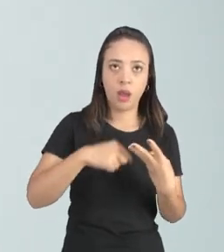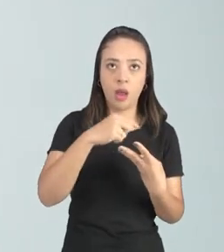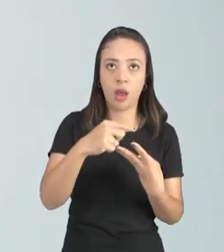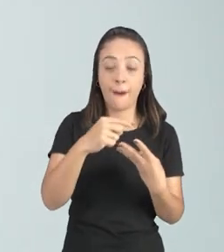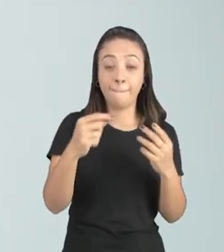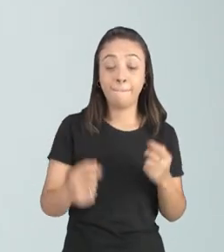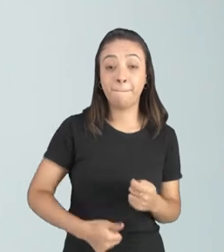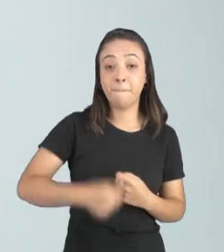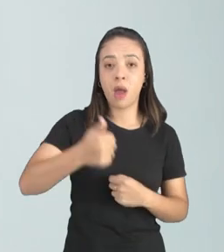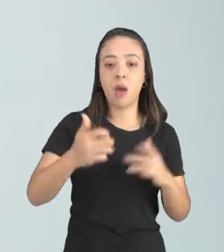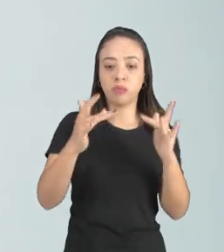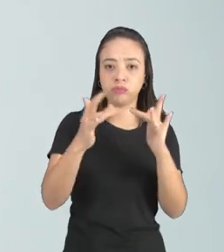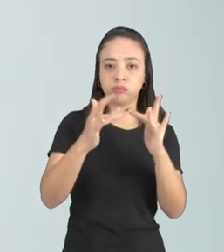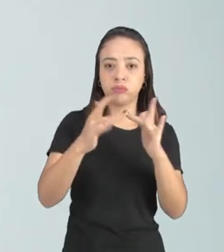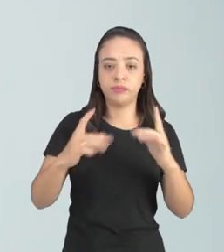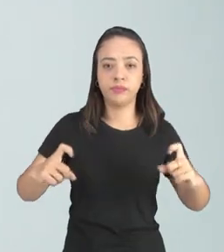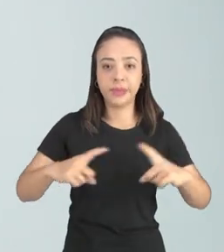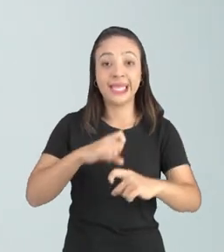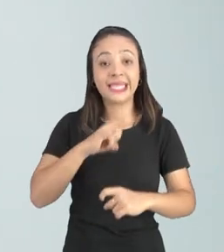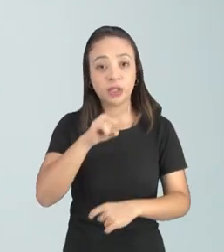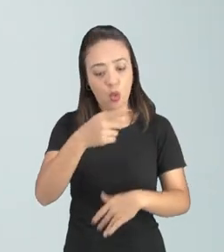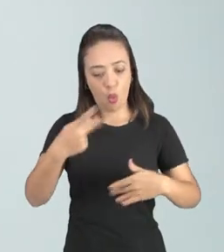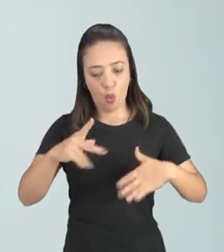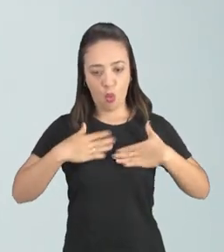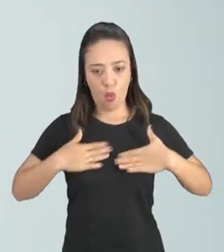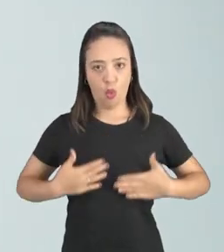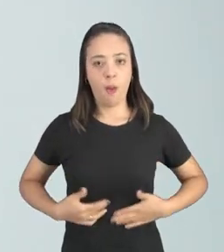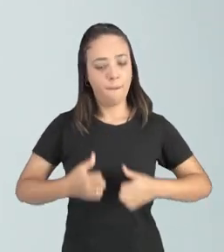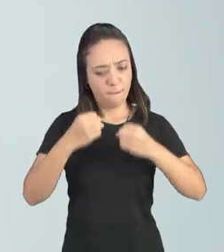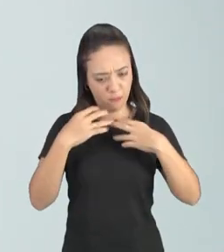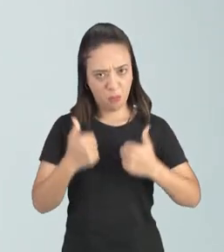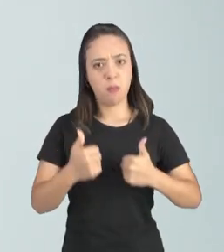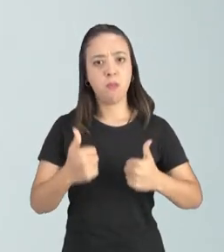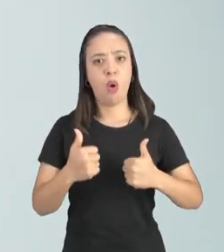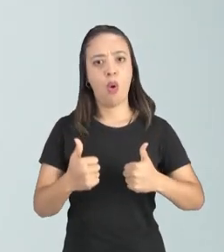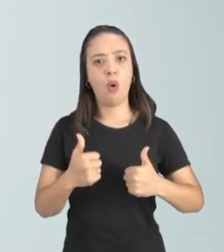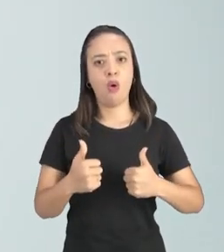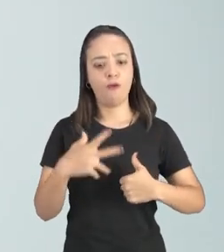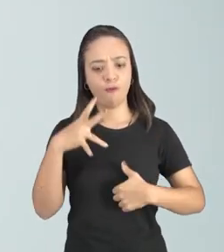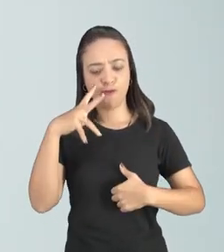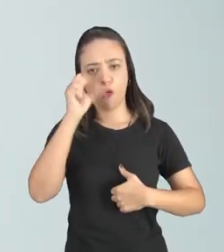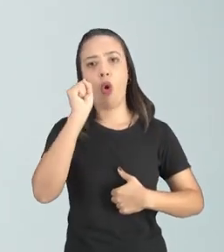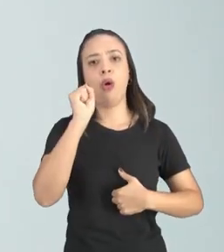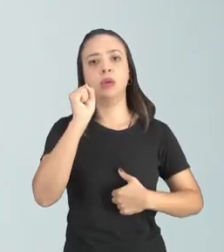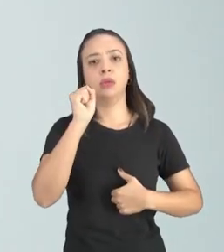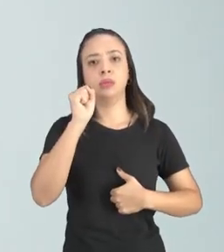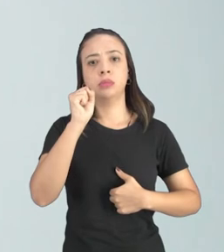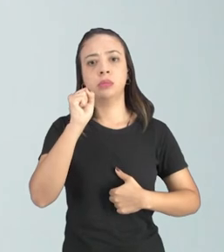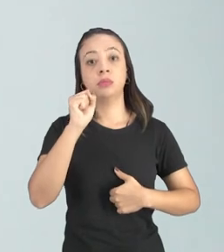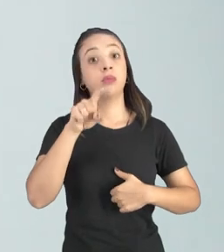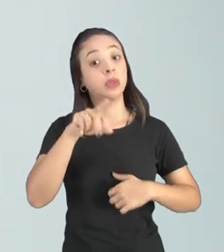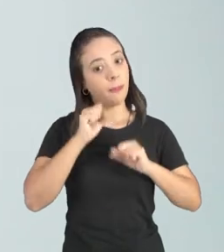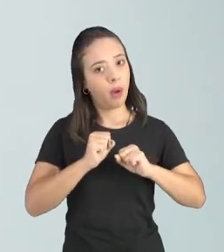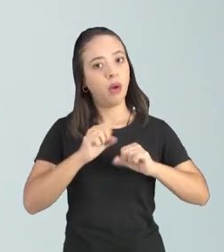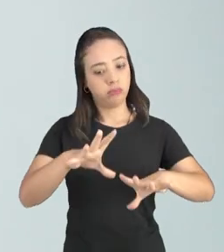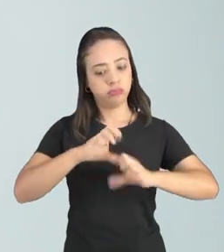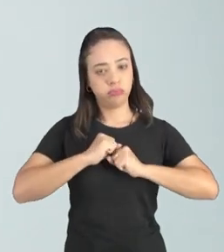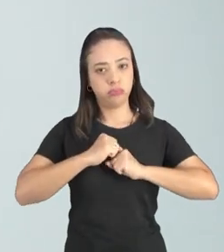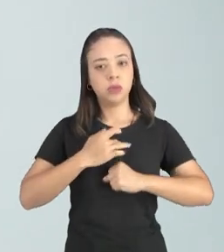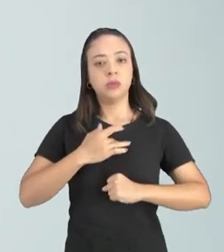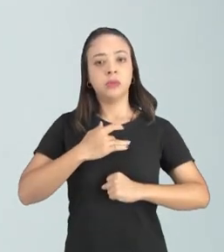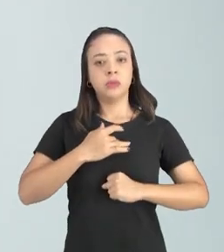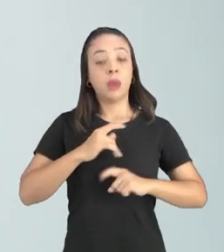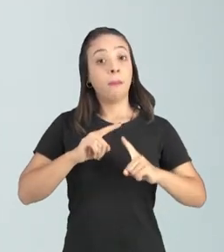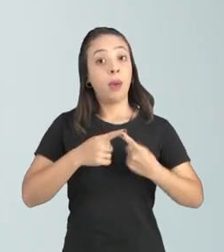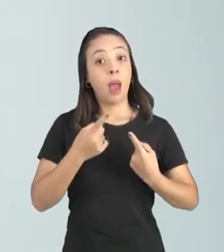sadio fortificado você a praticamente ela ficar lá tem no seu corpo você não vai apresentar nem um